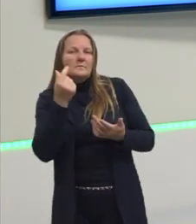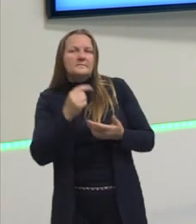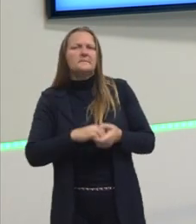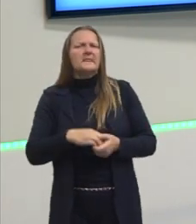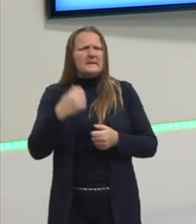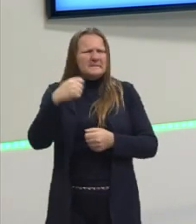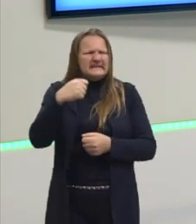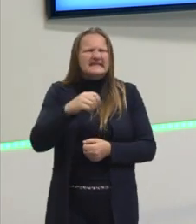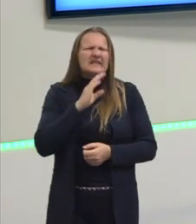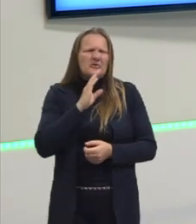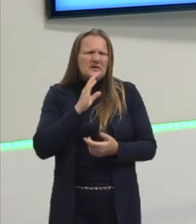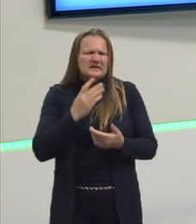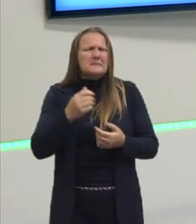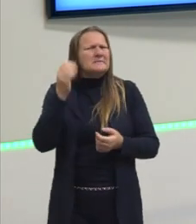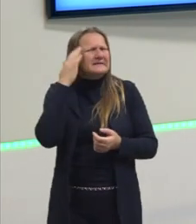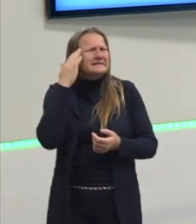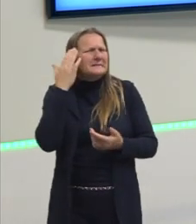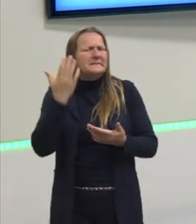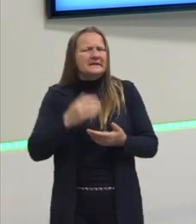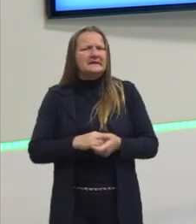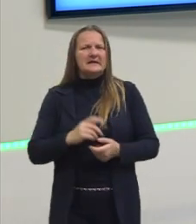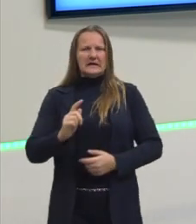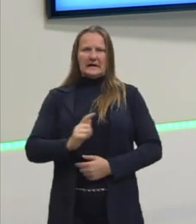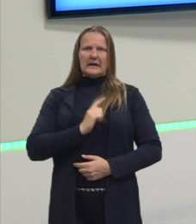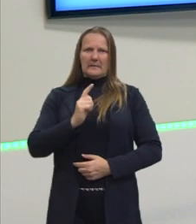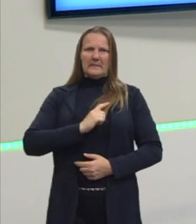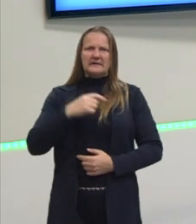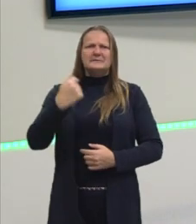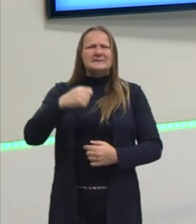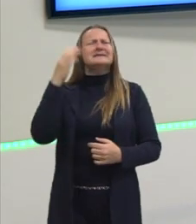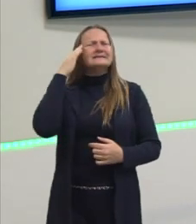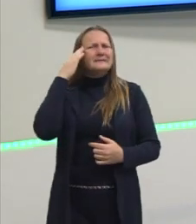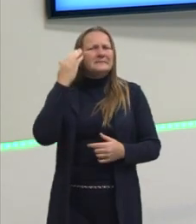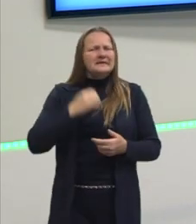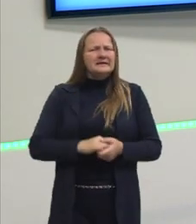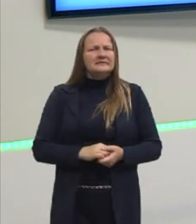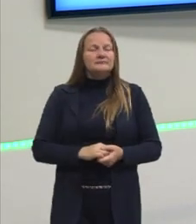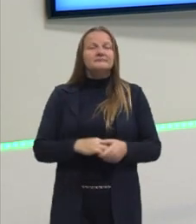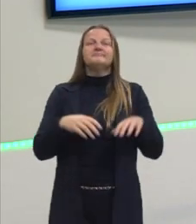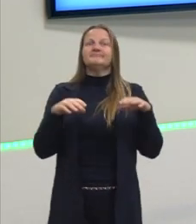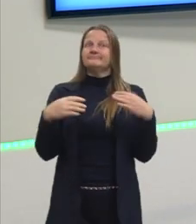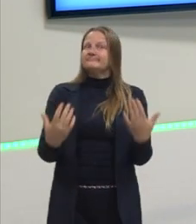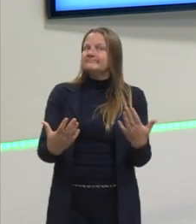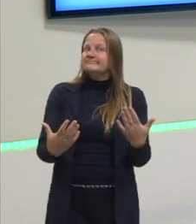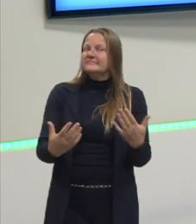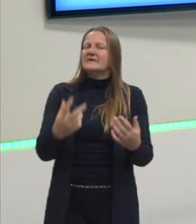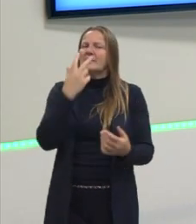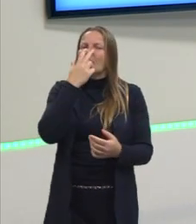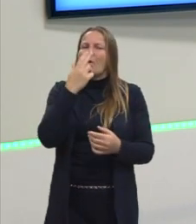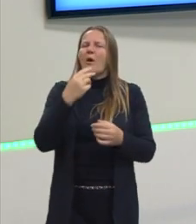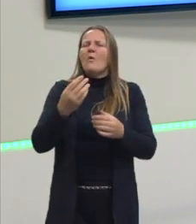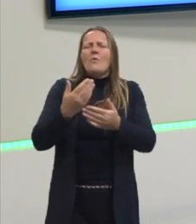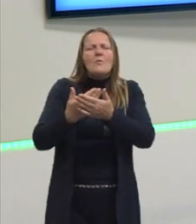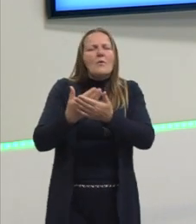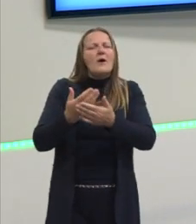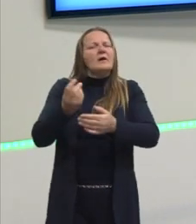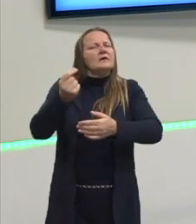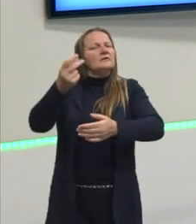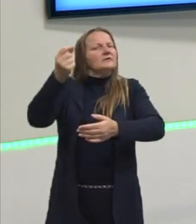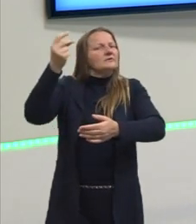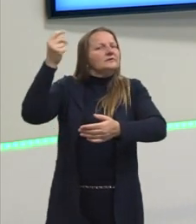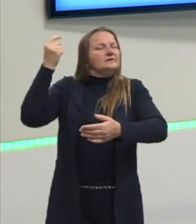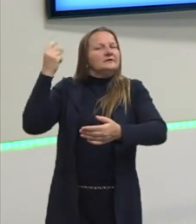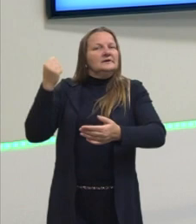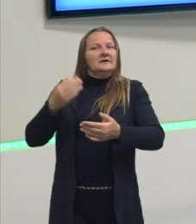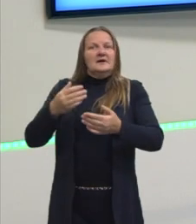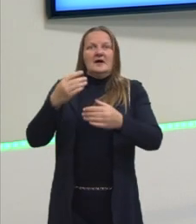Será que eu preciso da gramática pura? Como a gente aprende lá no chão da escola? Para poder ir